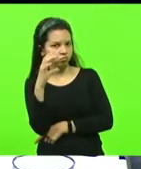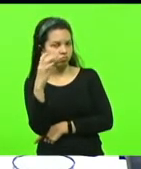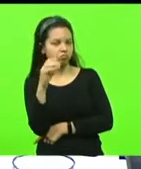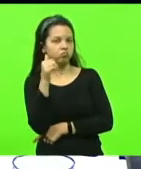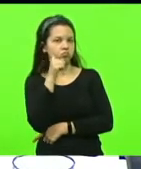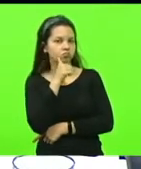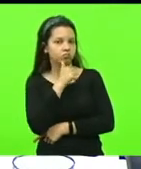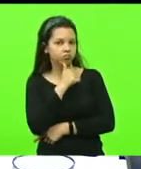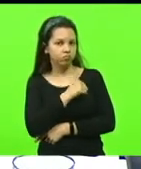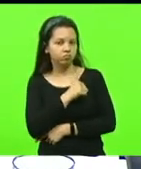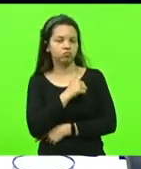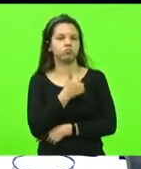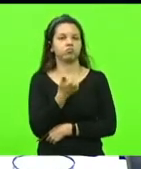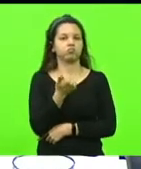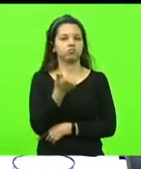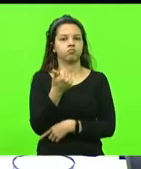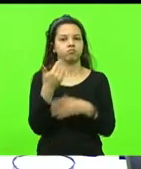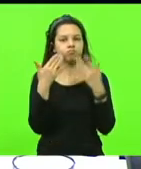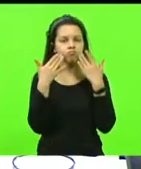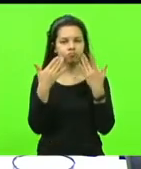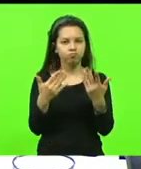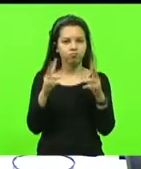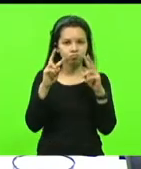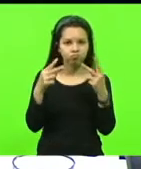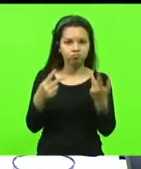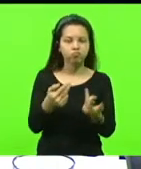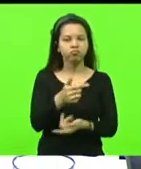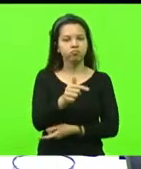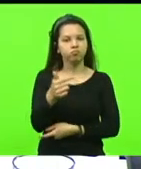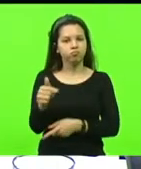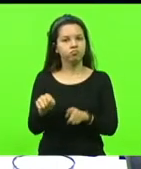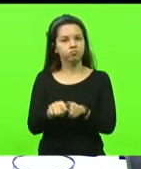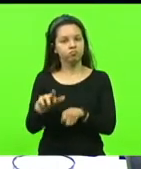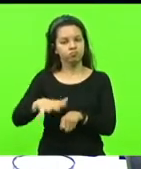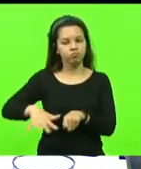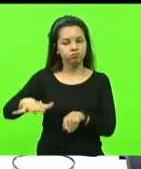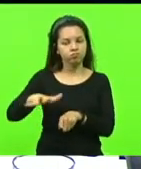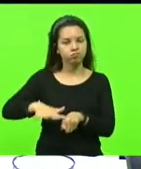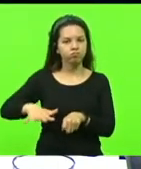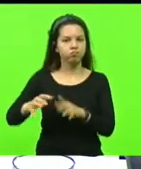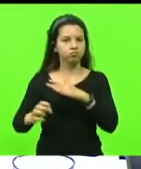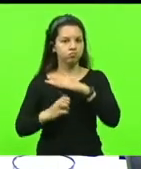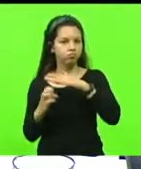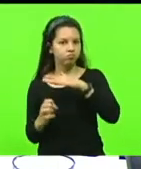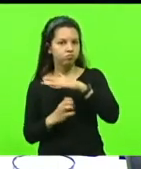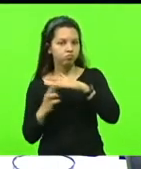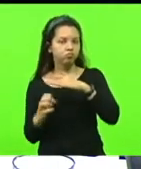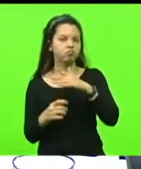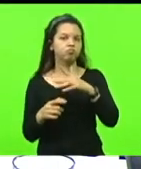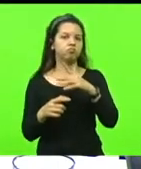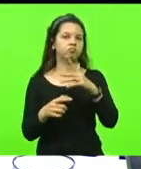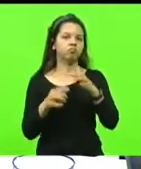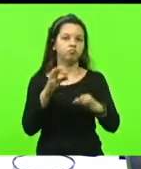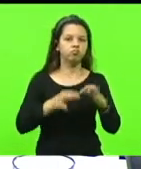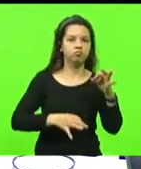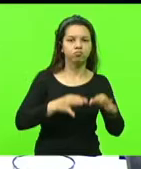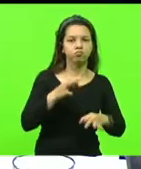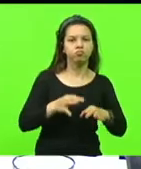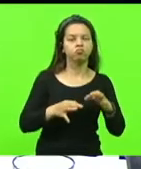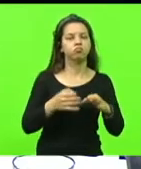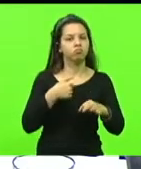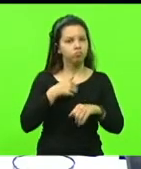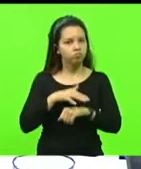campo empresarial, no próprio Poder Judiciário, conversando com desembargadoras, com promotoras,